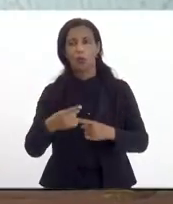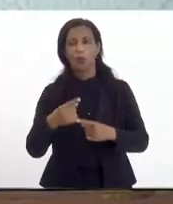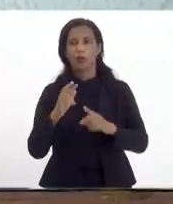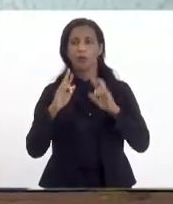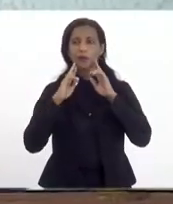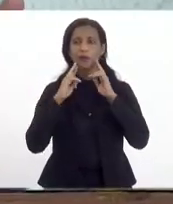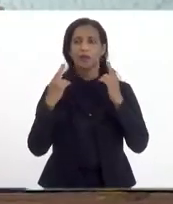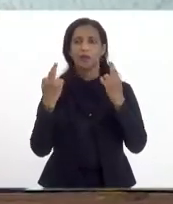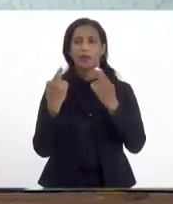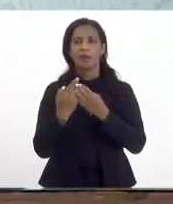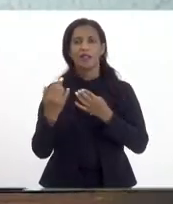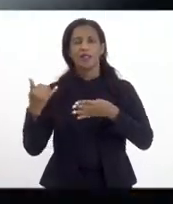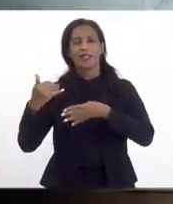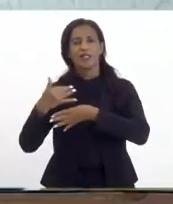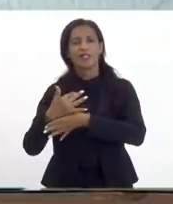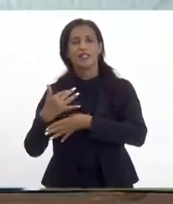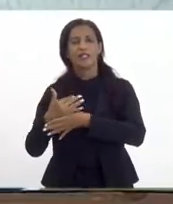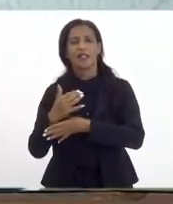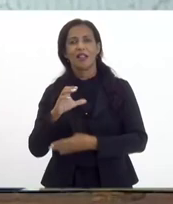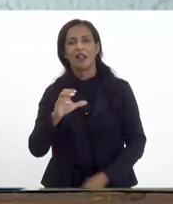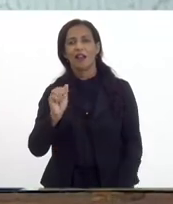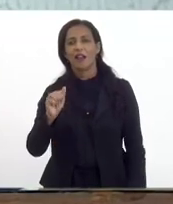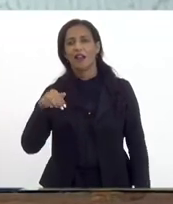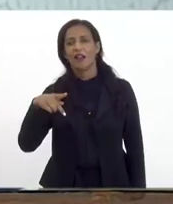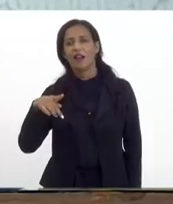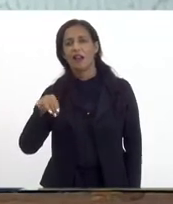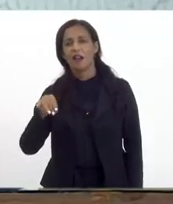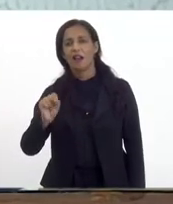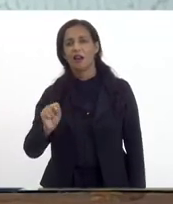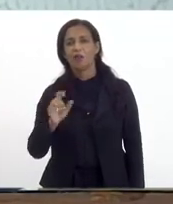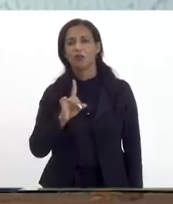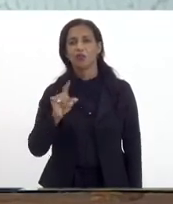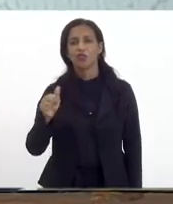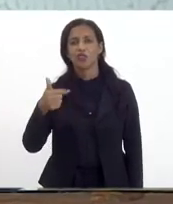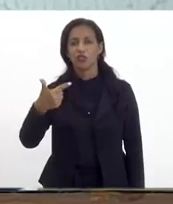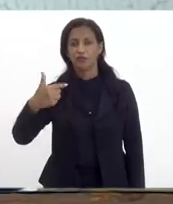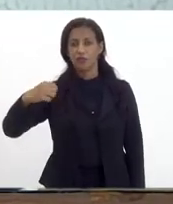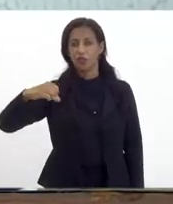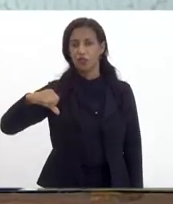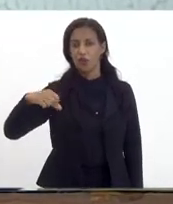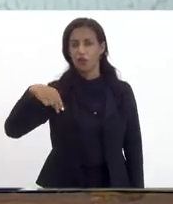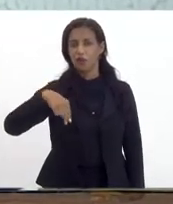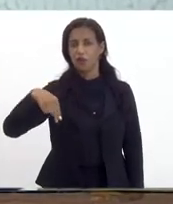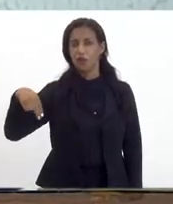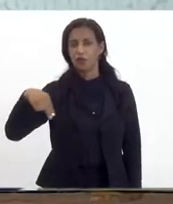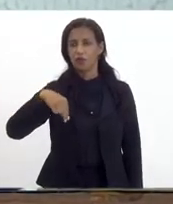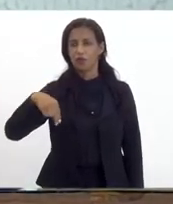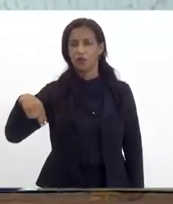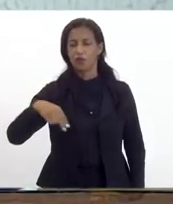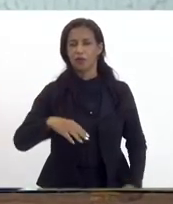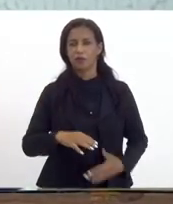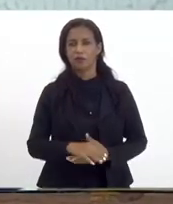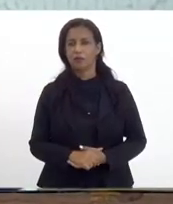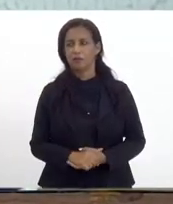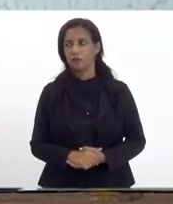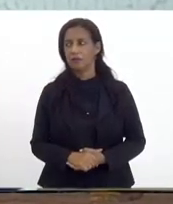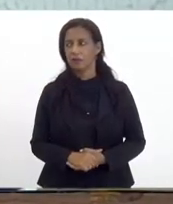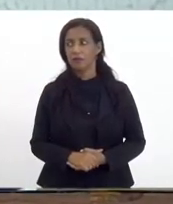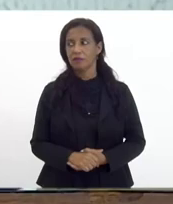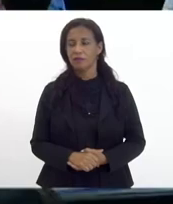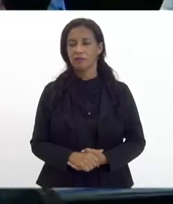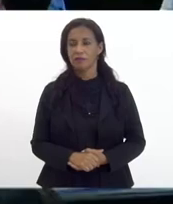é a cidade de Campos né dia 20 29 de novembro 29 de novembro na UEMF